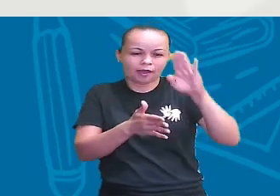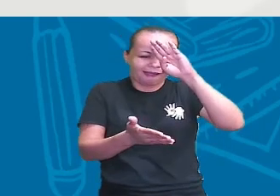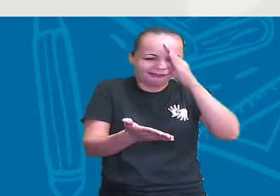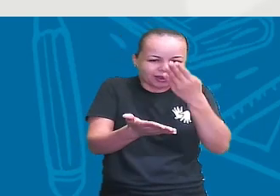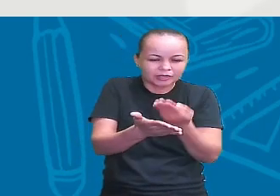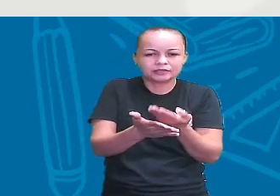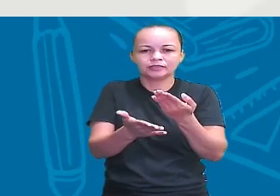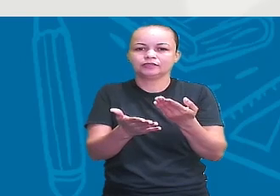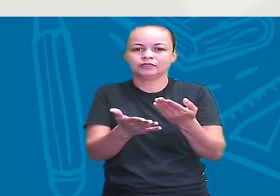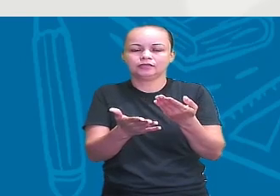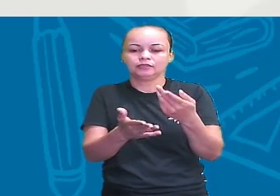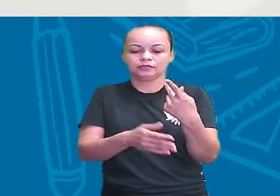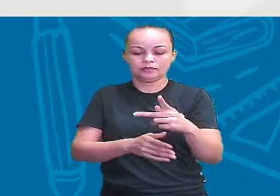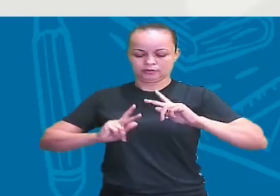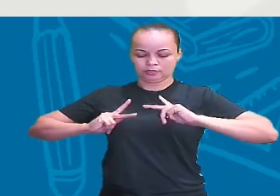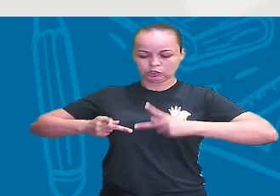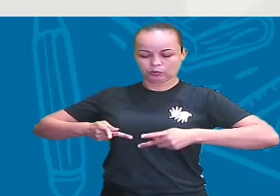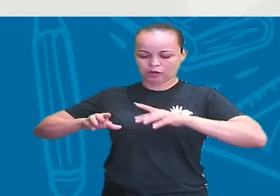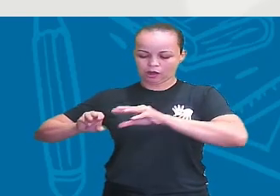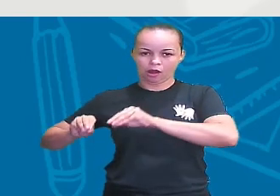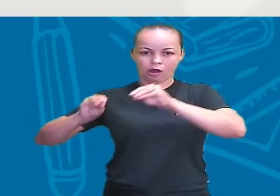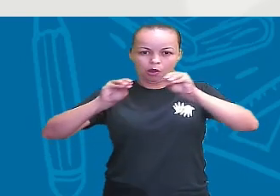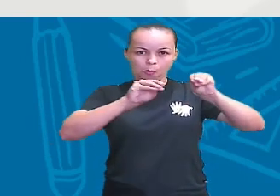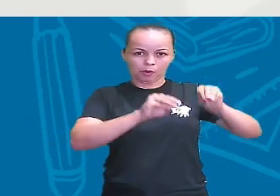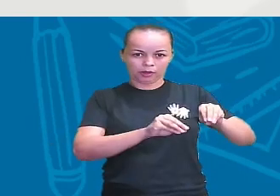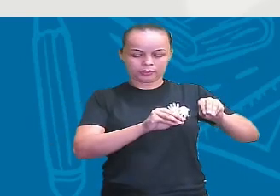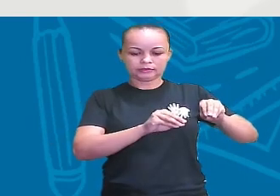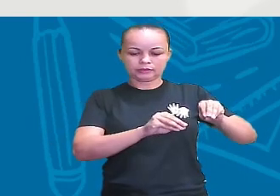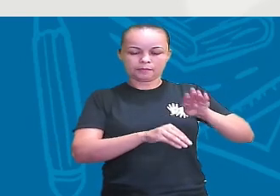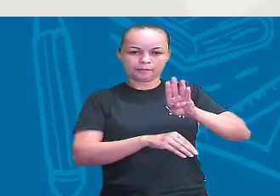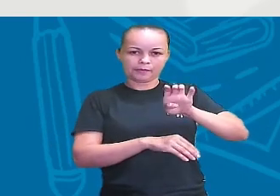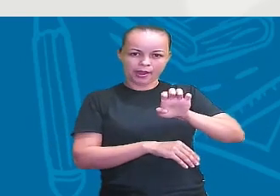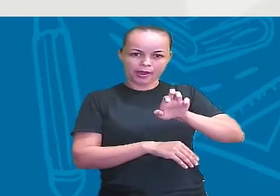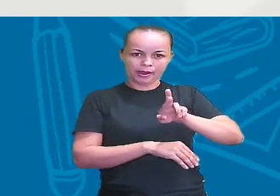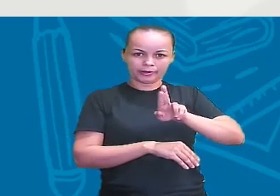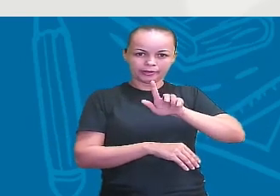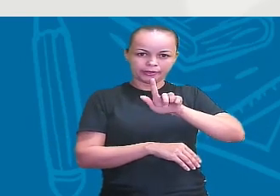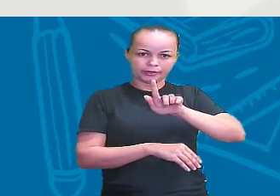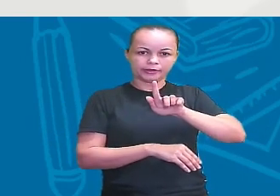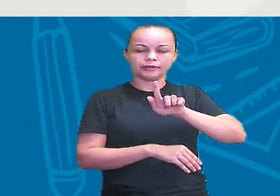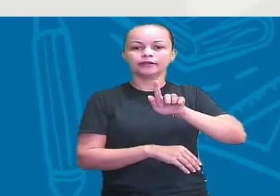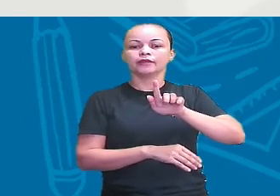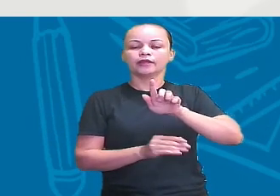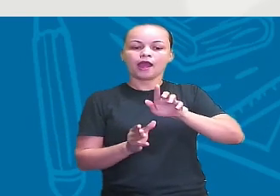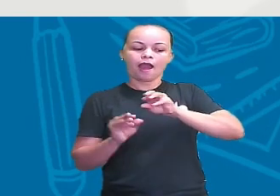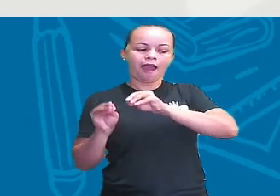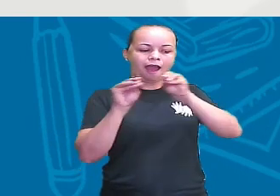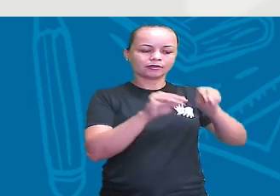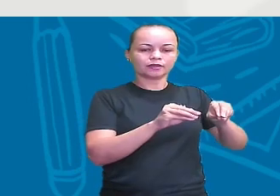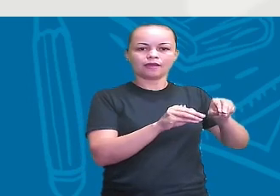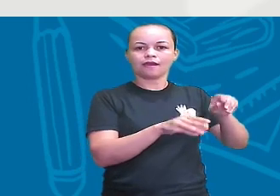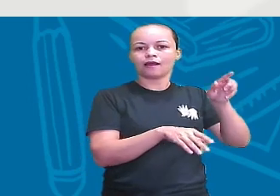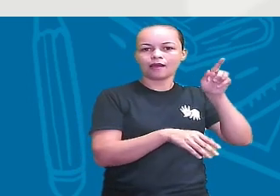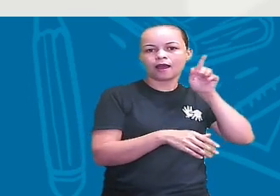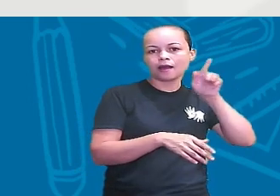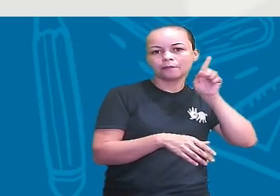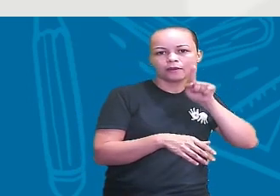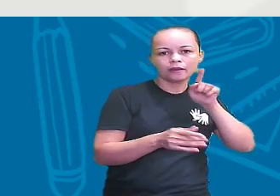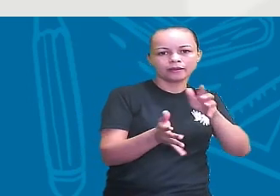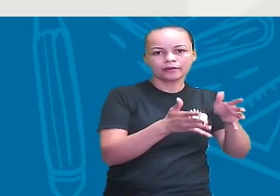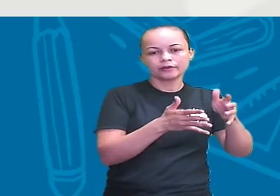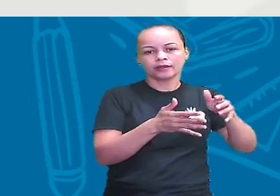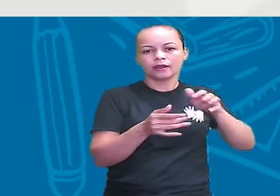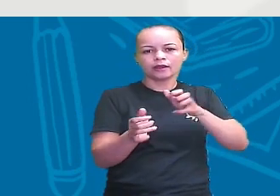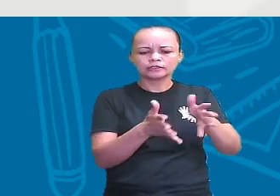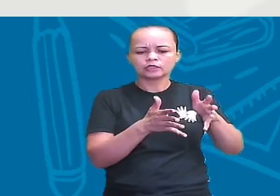que migram através do estreito de Bering até a América, eles tinham características físicas das populações mongoloides,